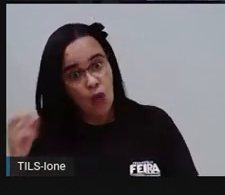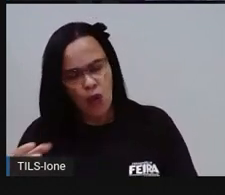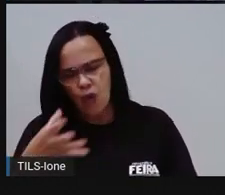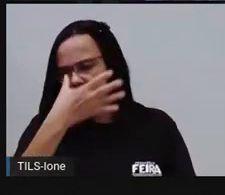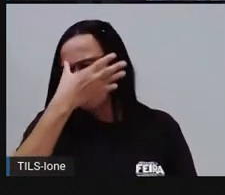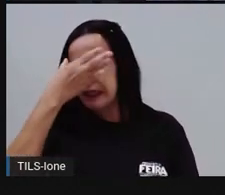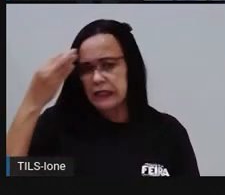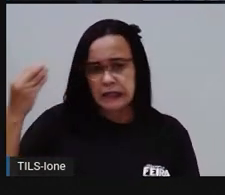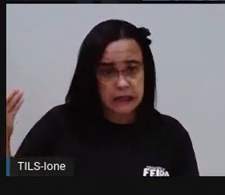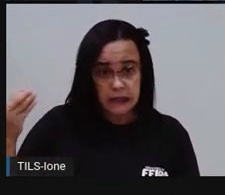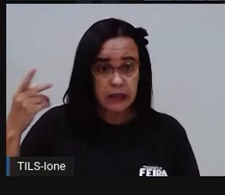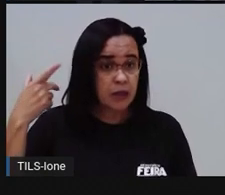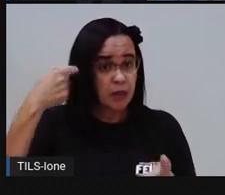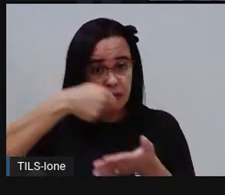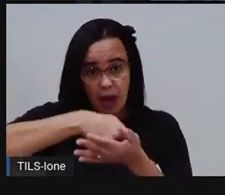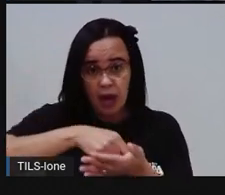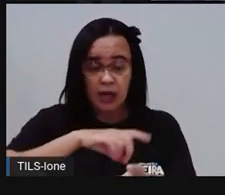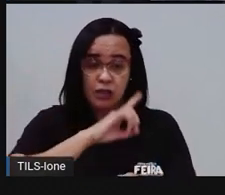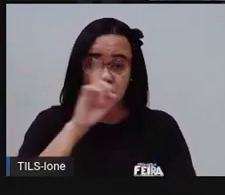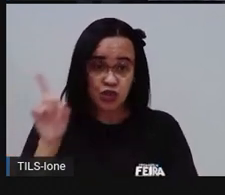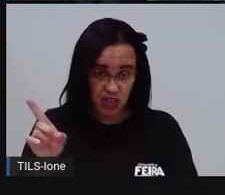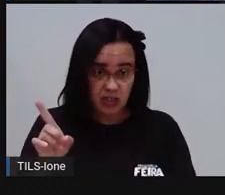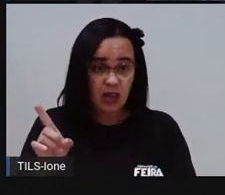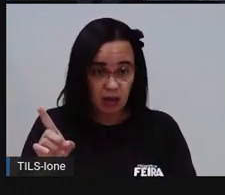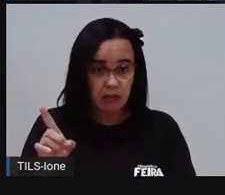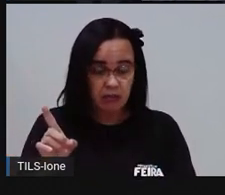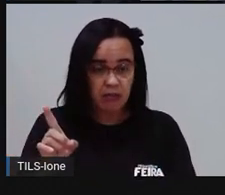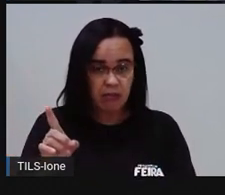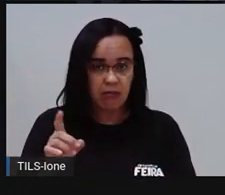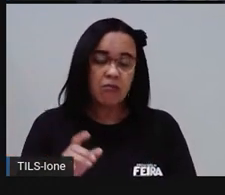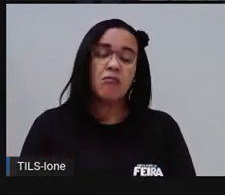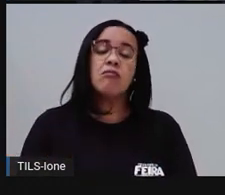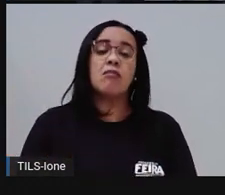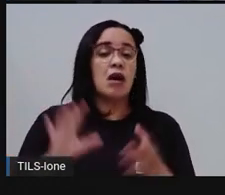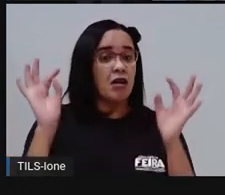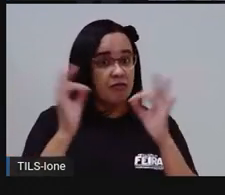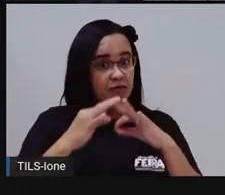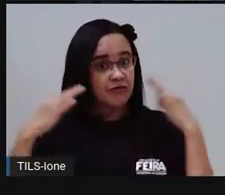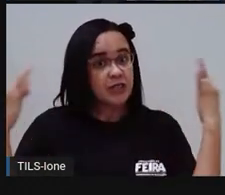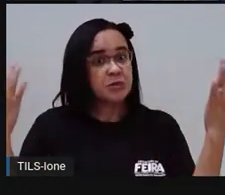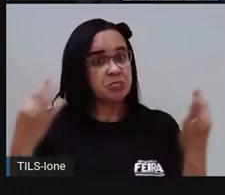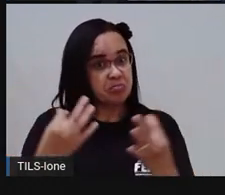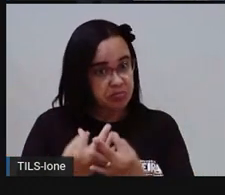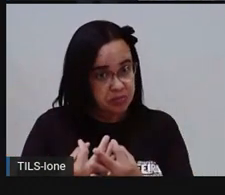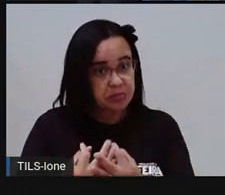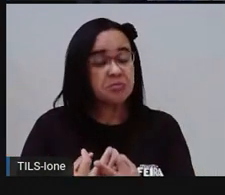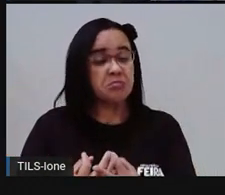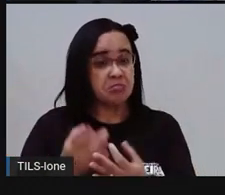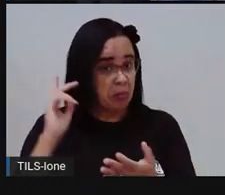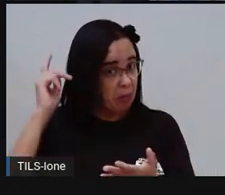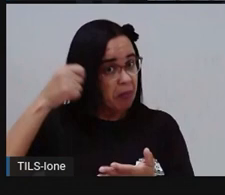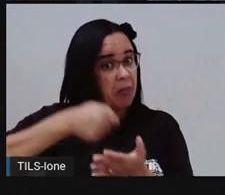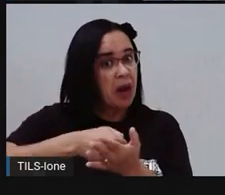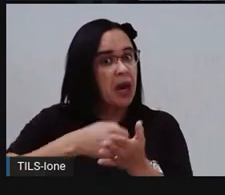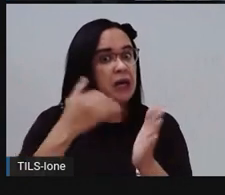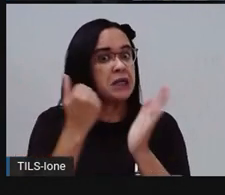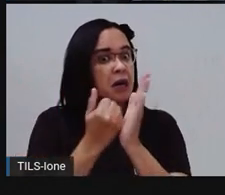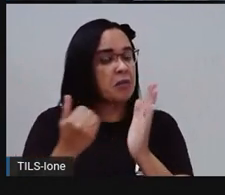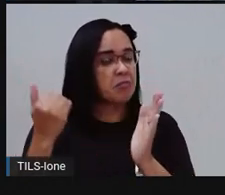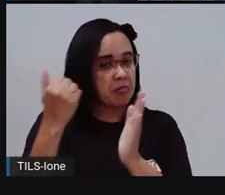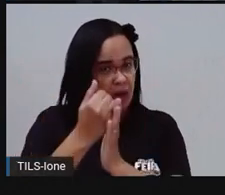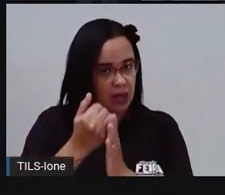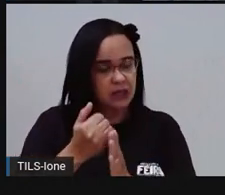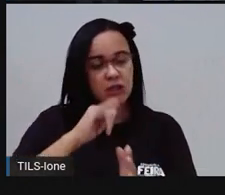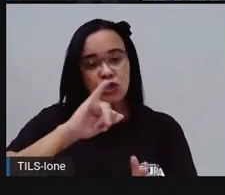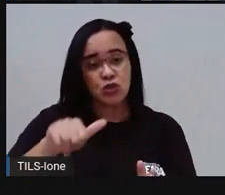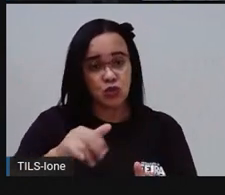dezesseis do dois. Então se a família pagou no dia dezessete, né, ele vai pagar juros. Primeiro paga uma multa, que tem um valor,